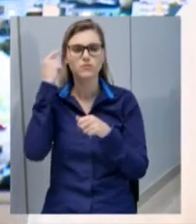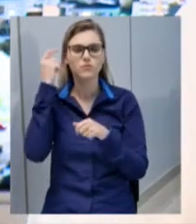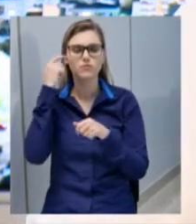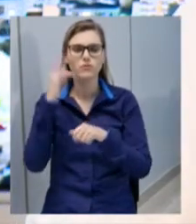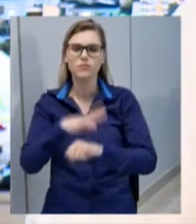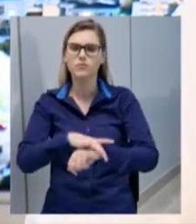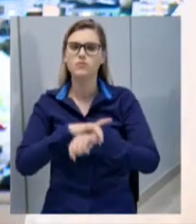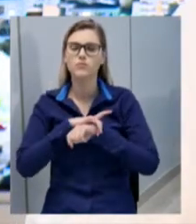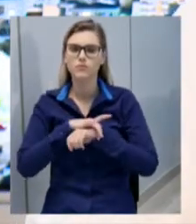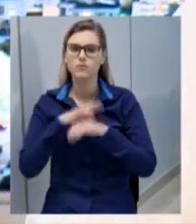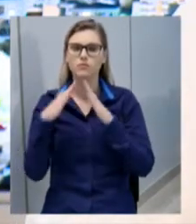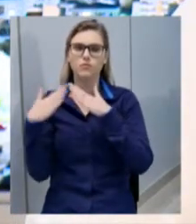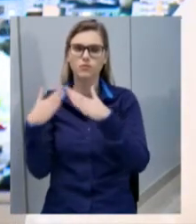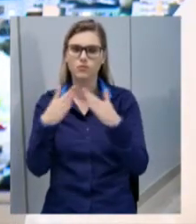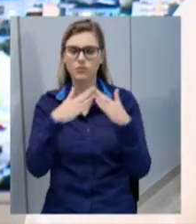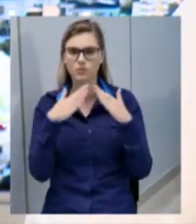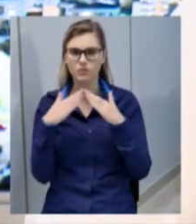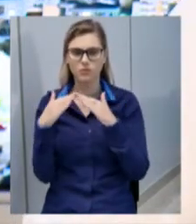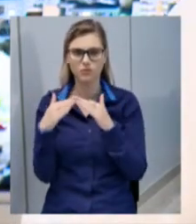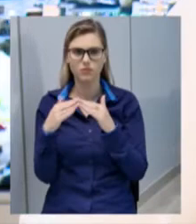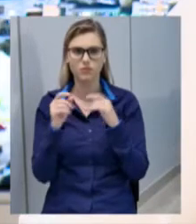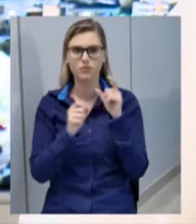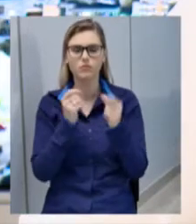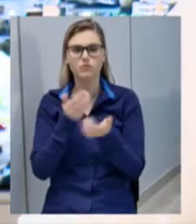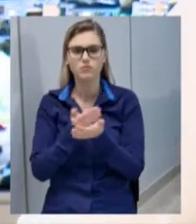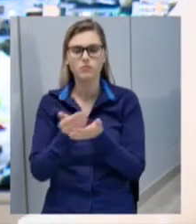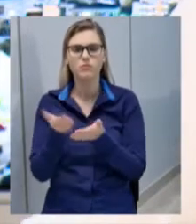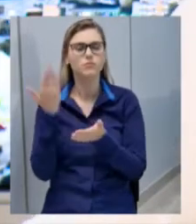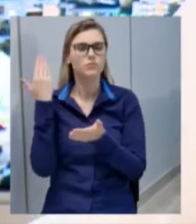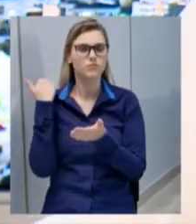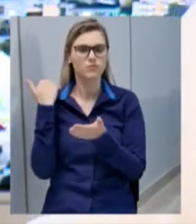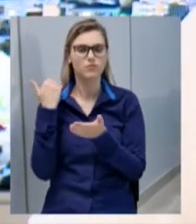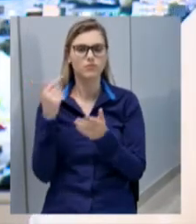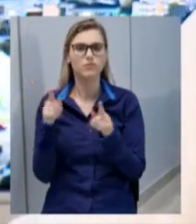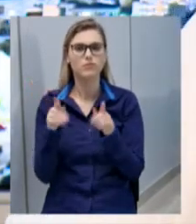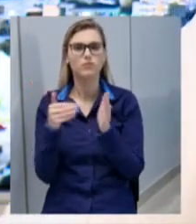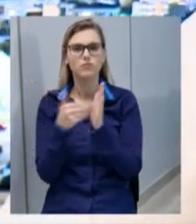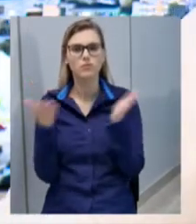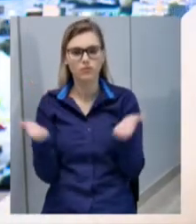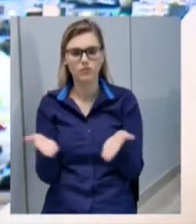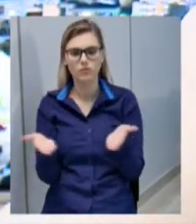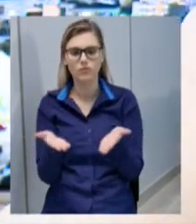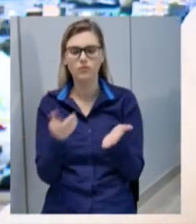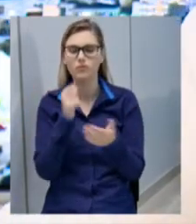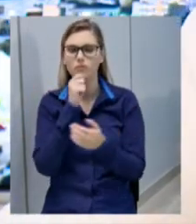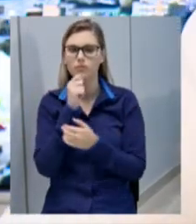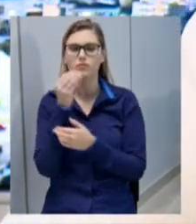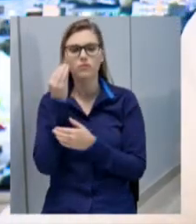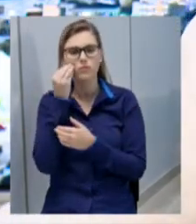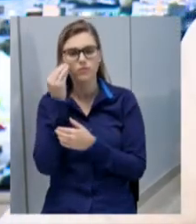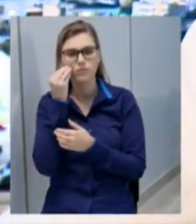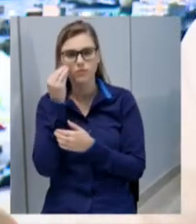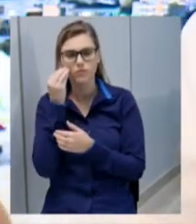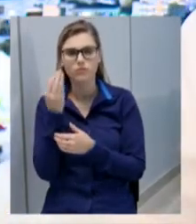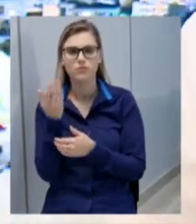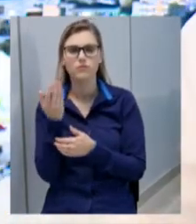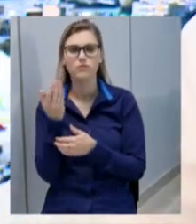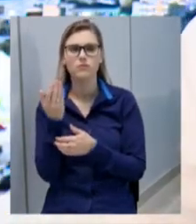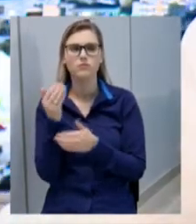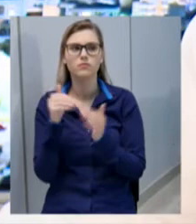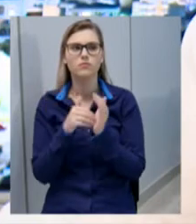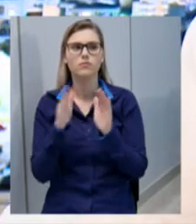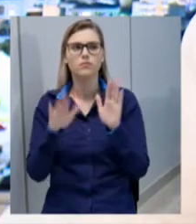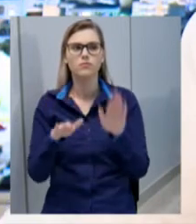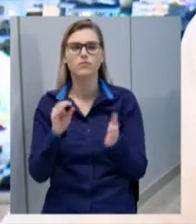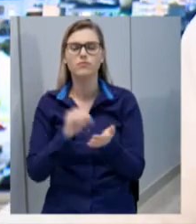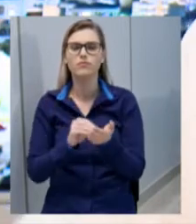da segurança dos moradores, que, desde aquela época, e agora ainda, tentam, de uma forma até, às vezes,